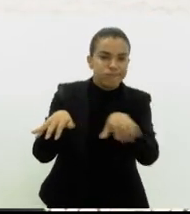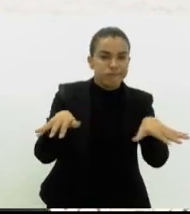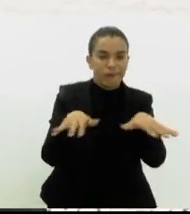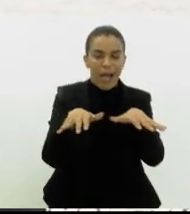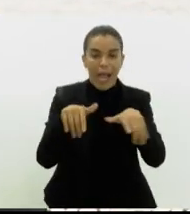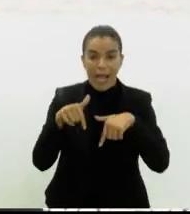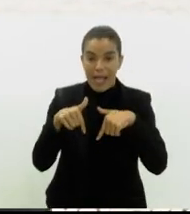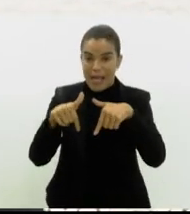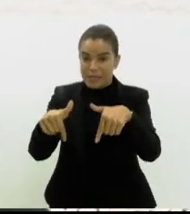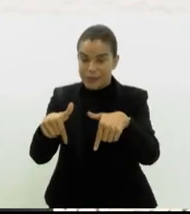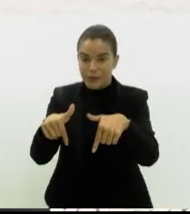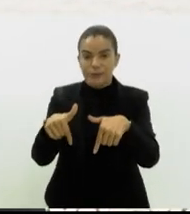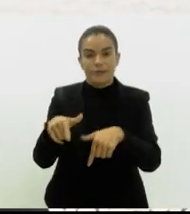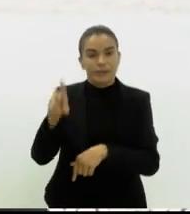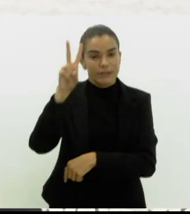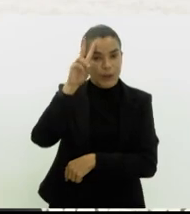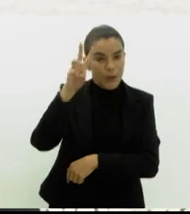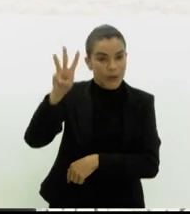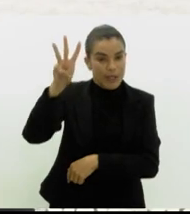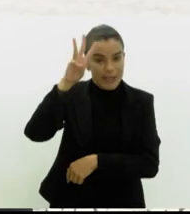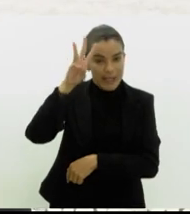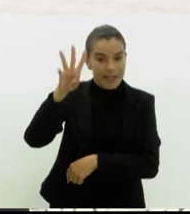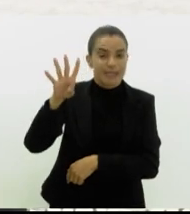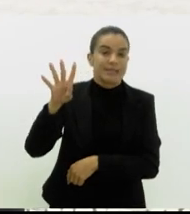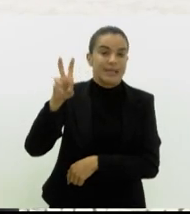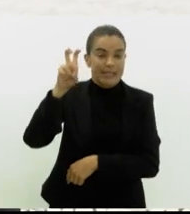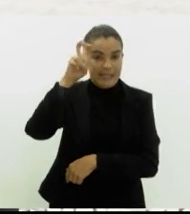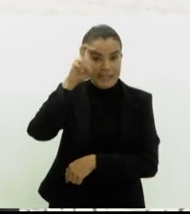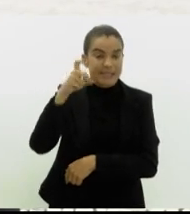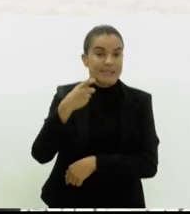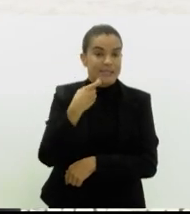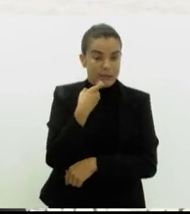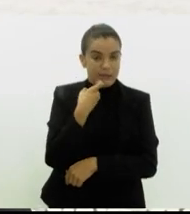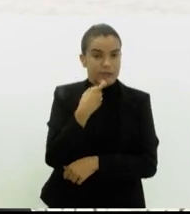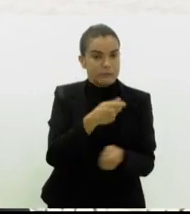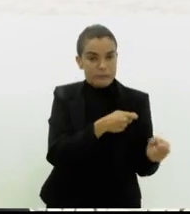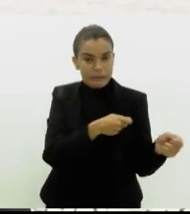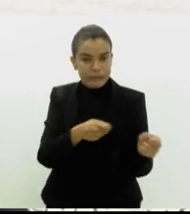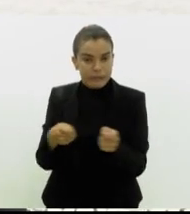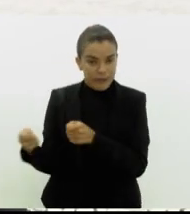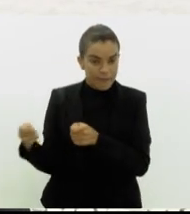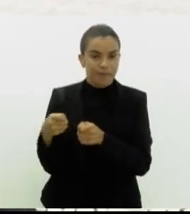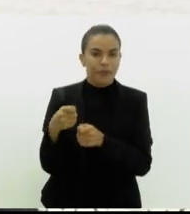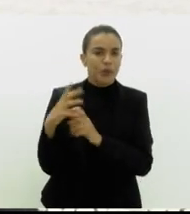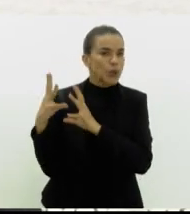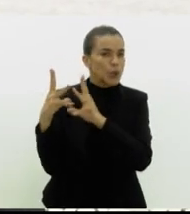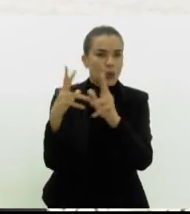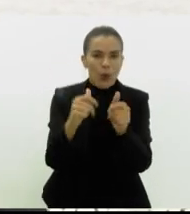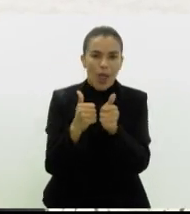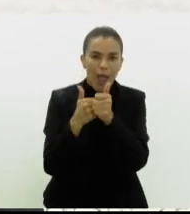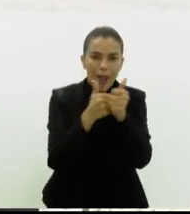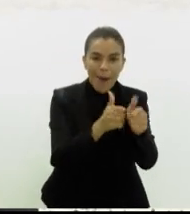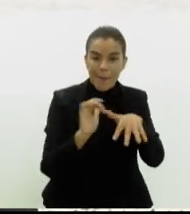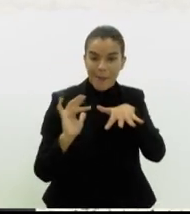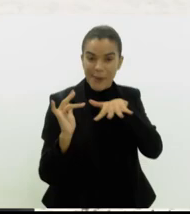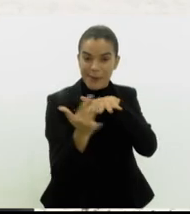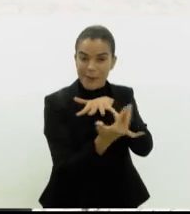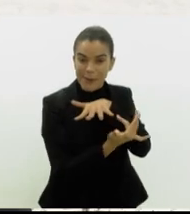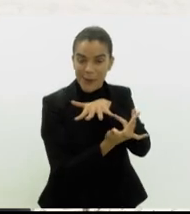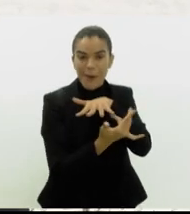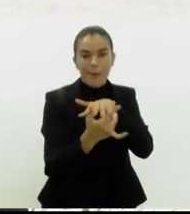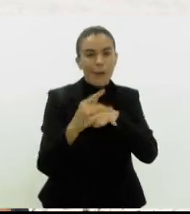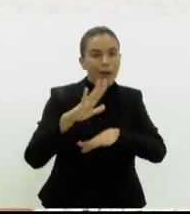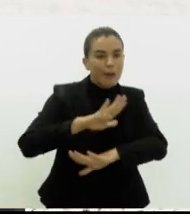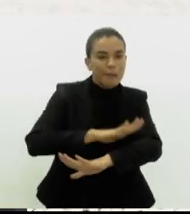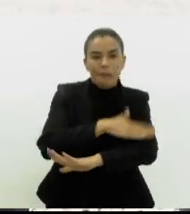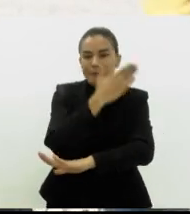ações. Toda segunda, terça, quinta e sexta. E aí, é importante que todos acompanhem as nossas redes sociais, porque fica o dia